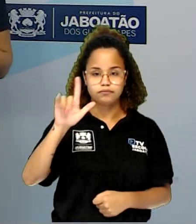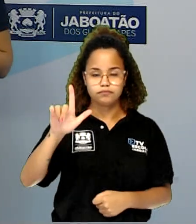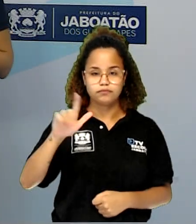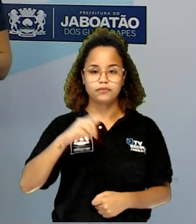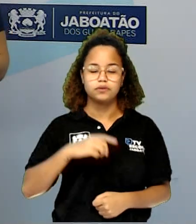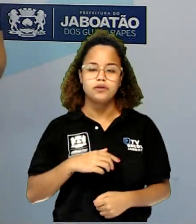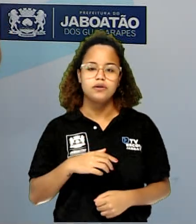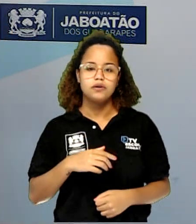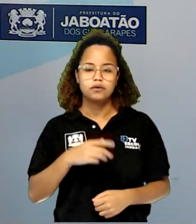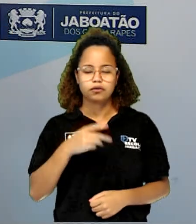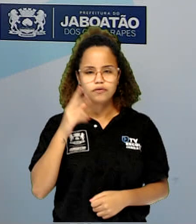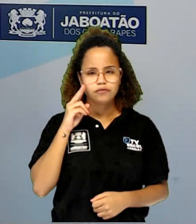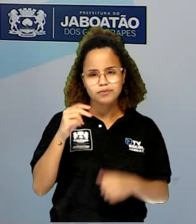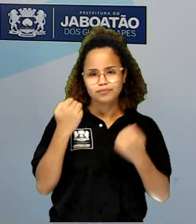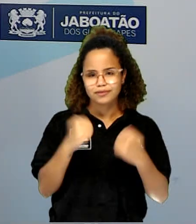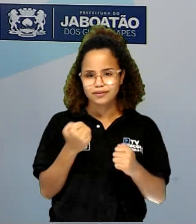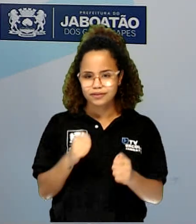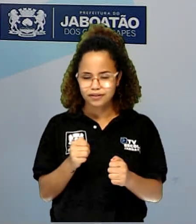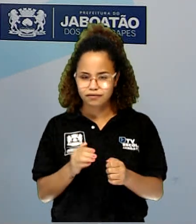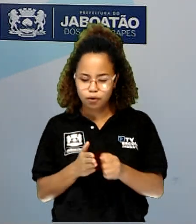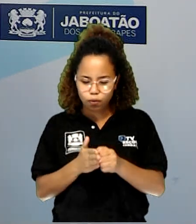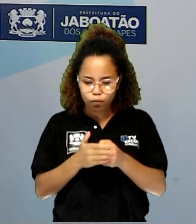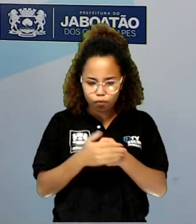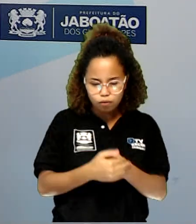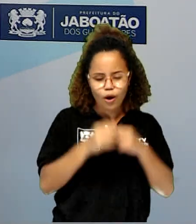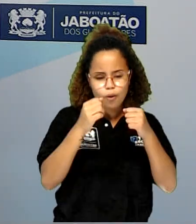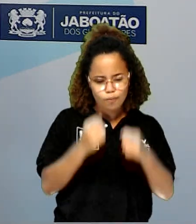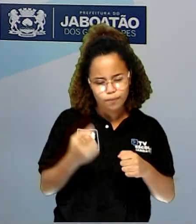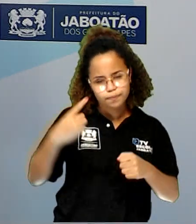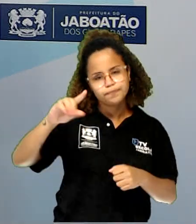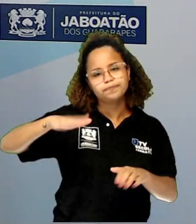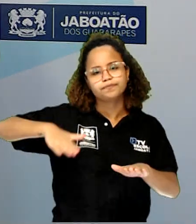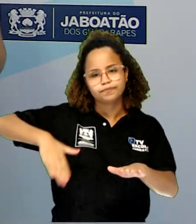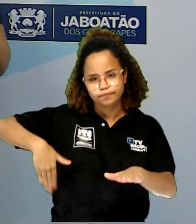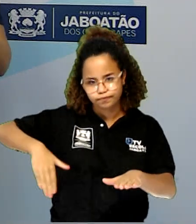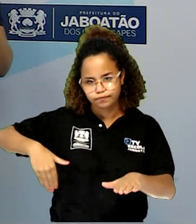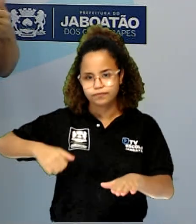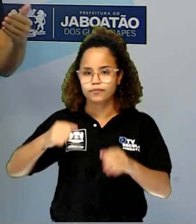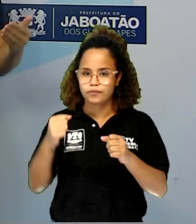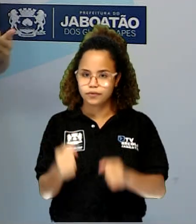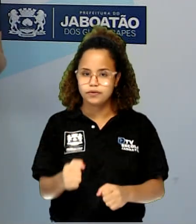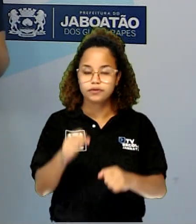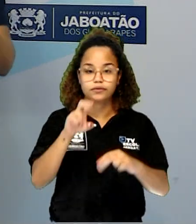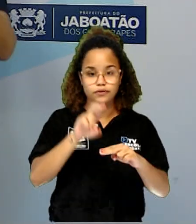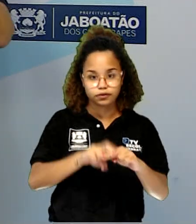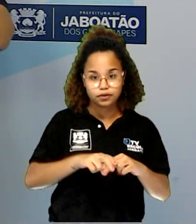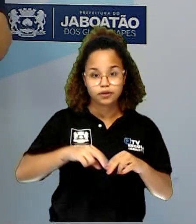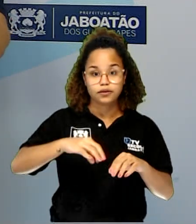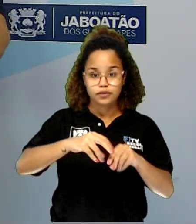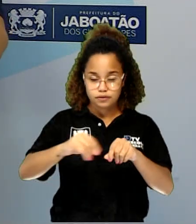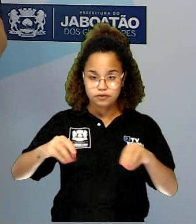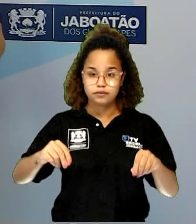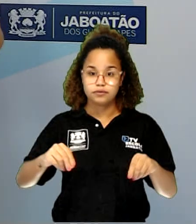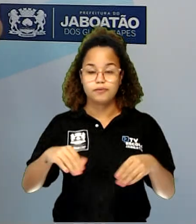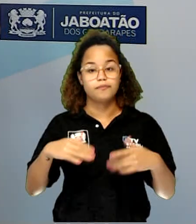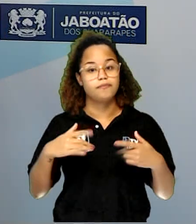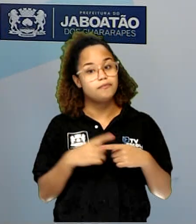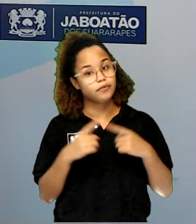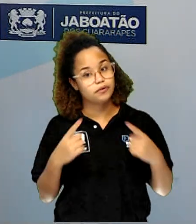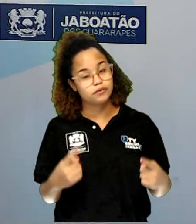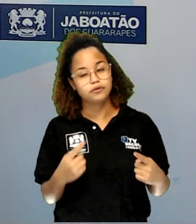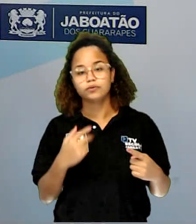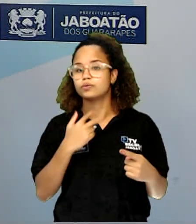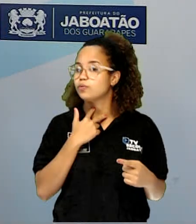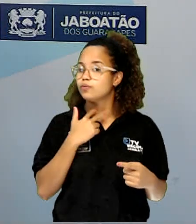interditar essa parte temporariamente. Você pode ir à praia, sim. Você pode ficar na faixa de areia. Porém, você não pode entrar